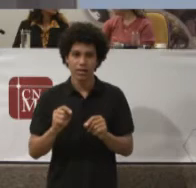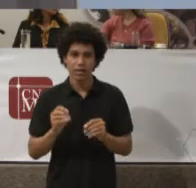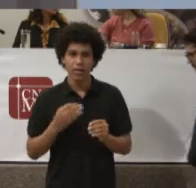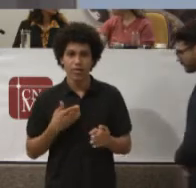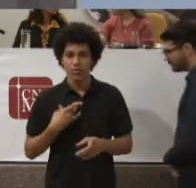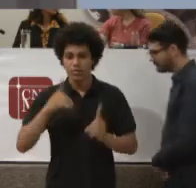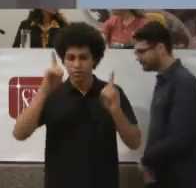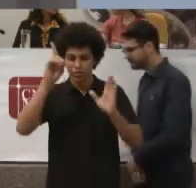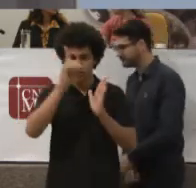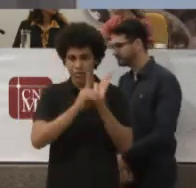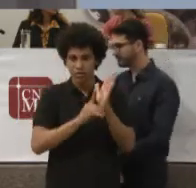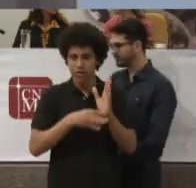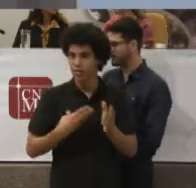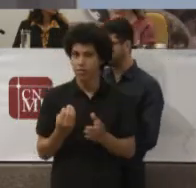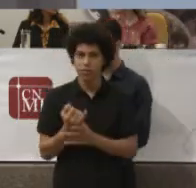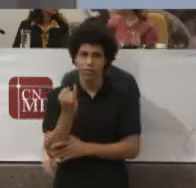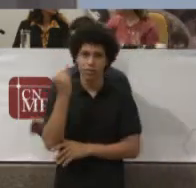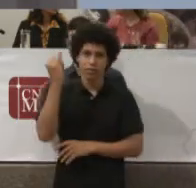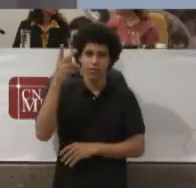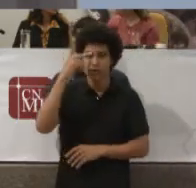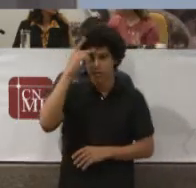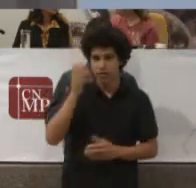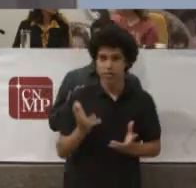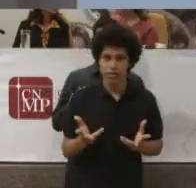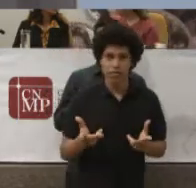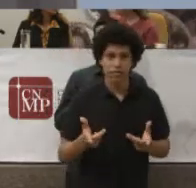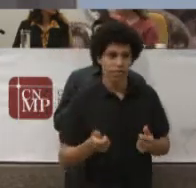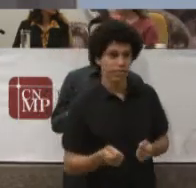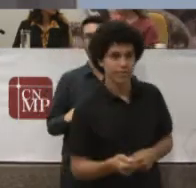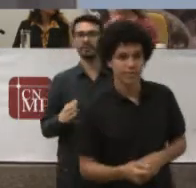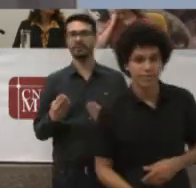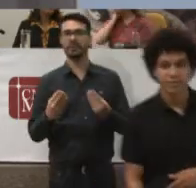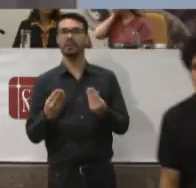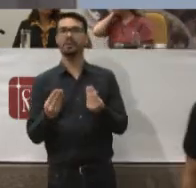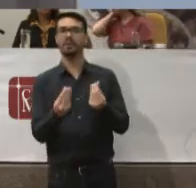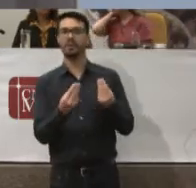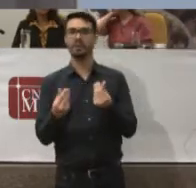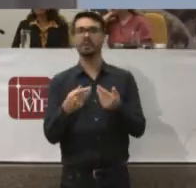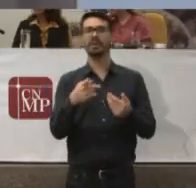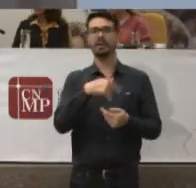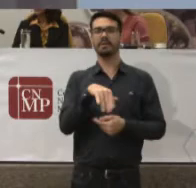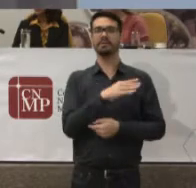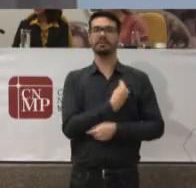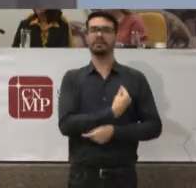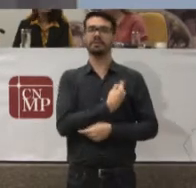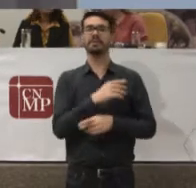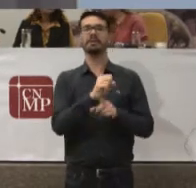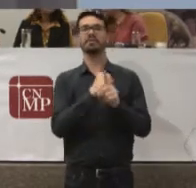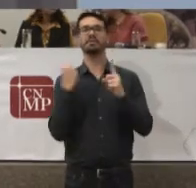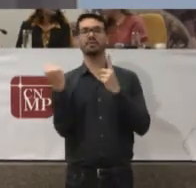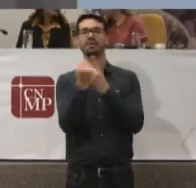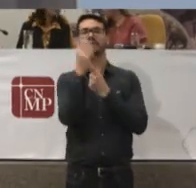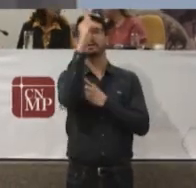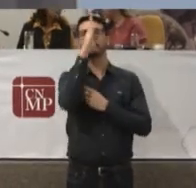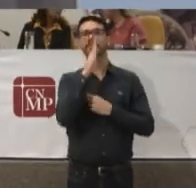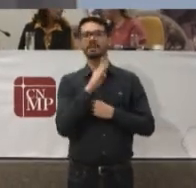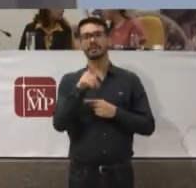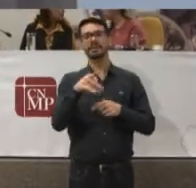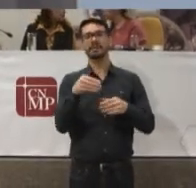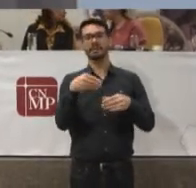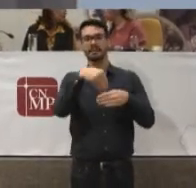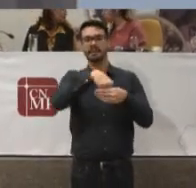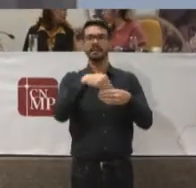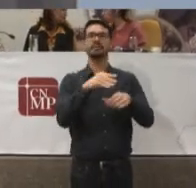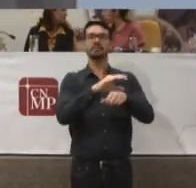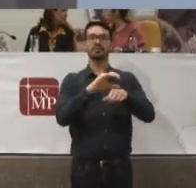importante Para a qualidade de vida Dos brasileiros Para a sociedade brasileira Como um todo Que está inscrito Na nossa Constituição Federal Muito obrigado